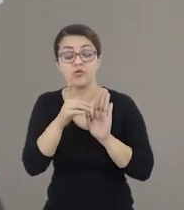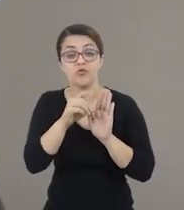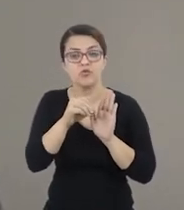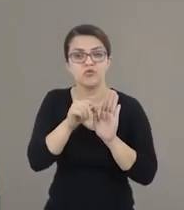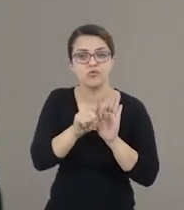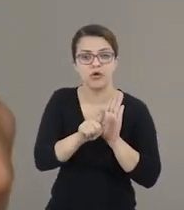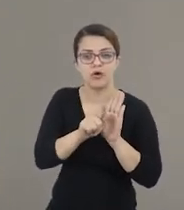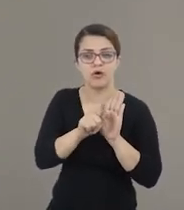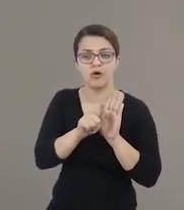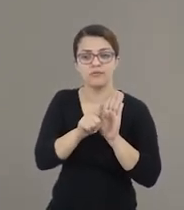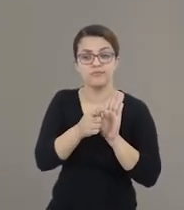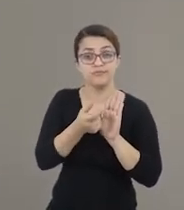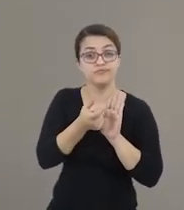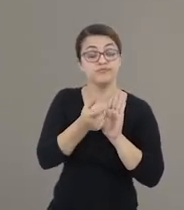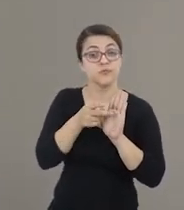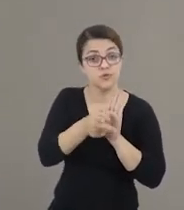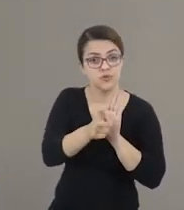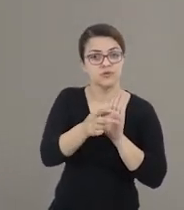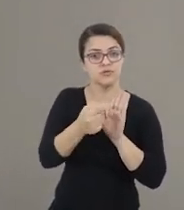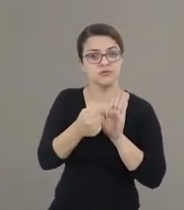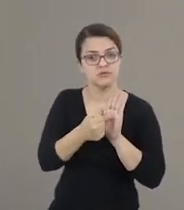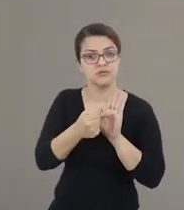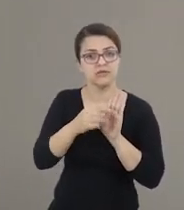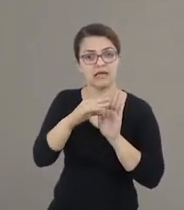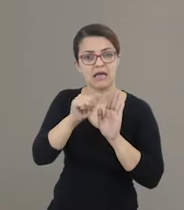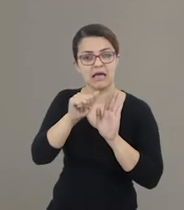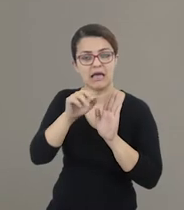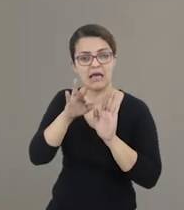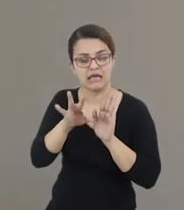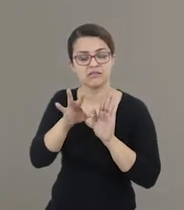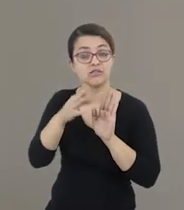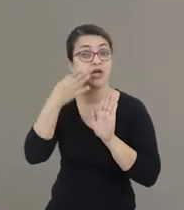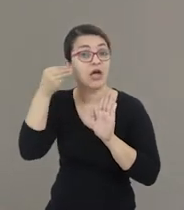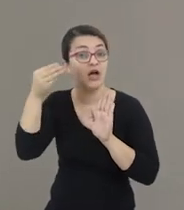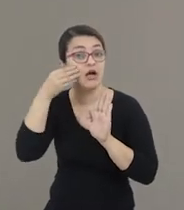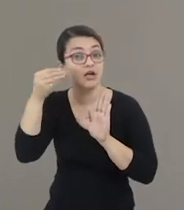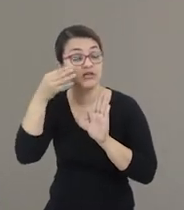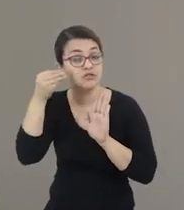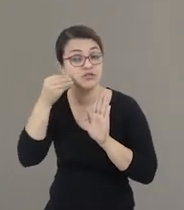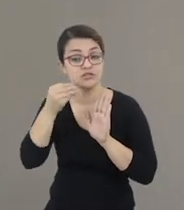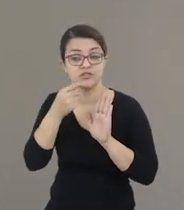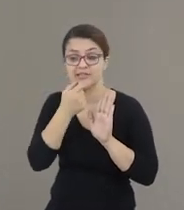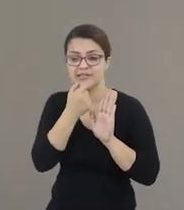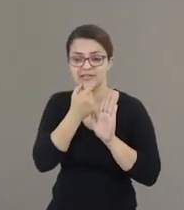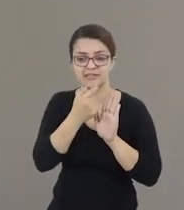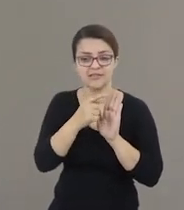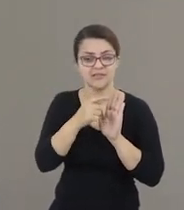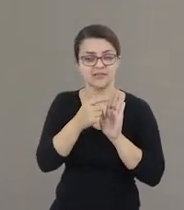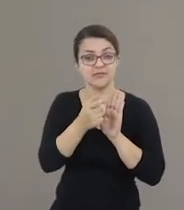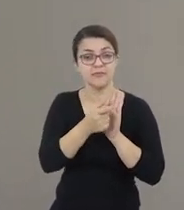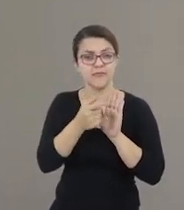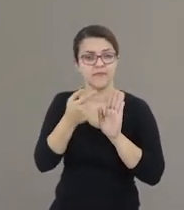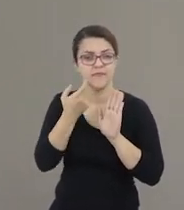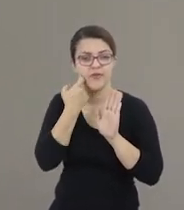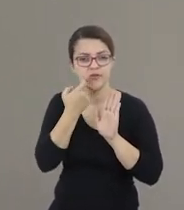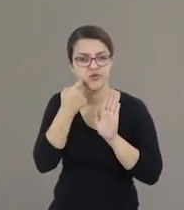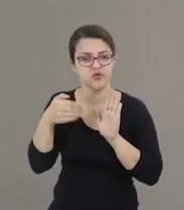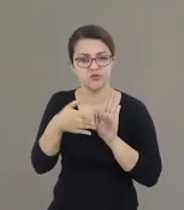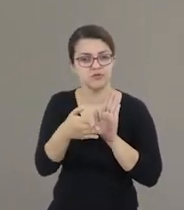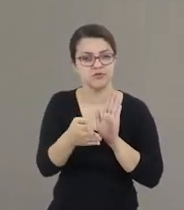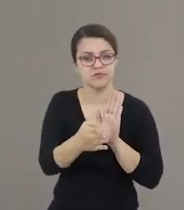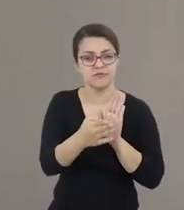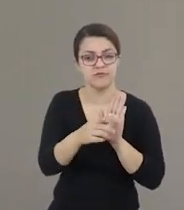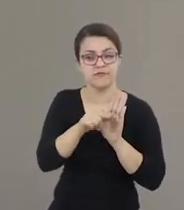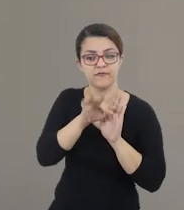dog, muito bem, continuando. Cat, vocês, isso, fish,